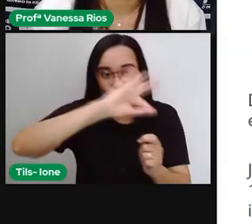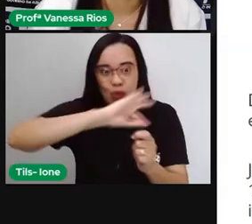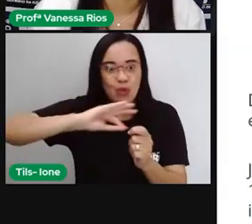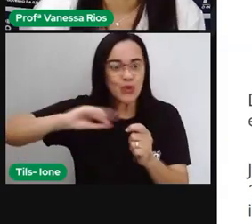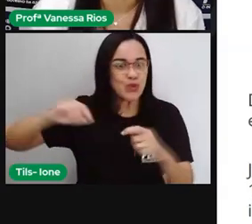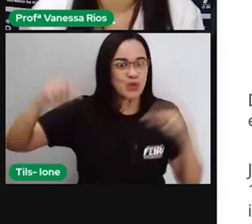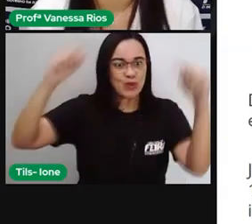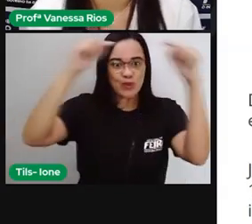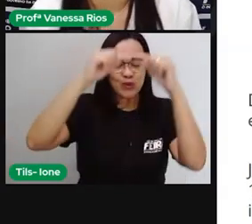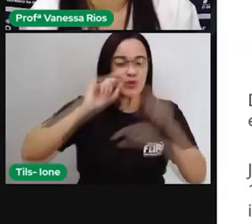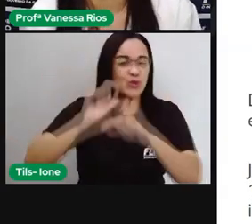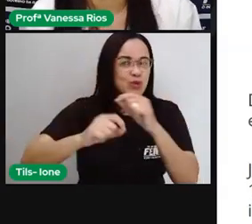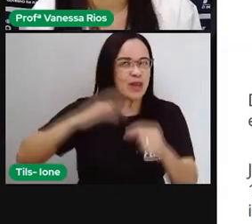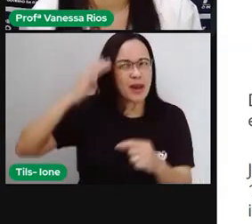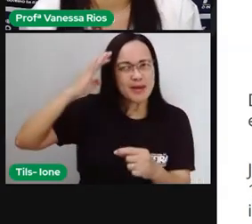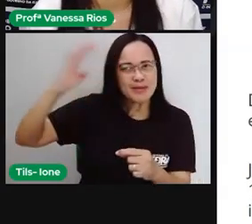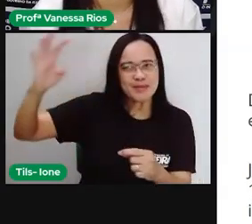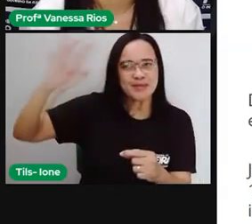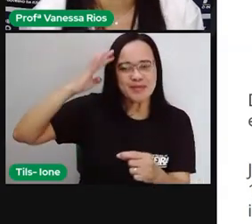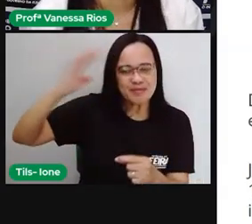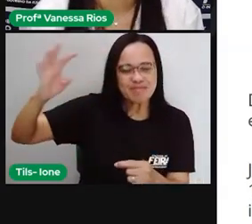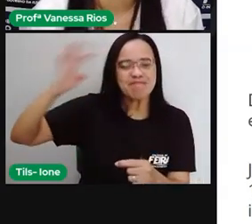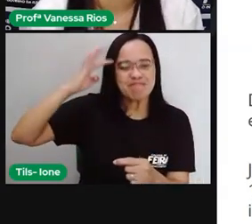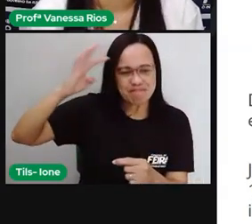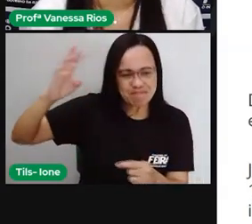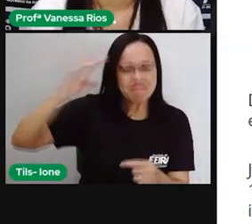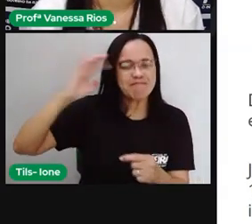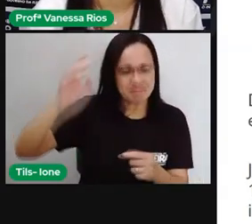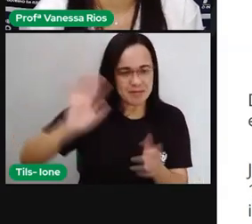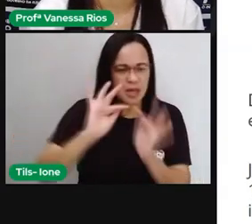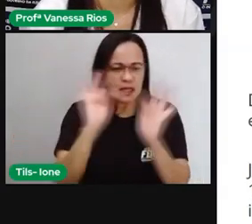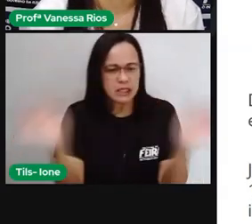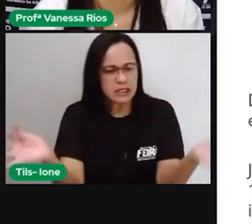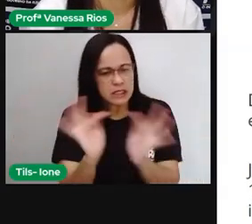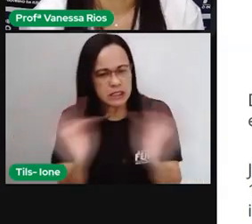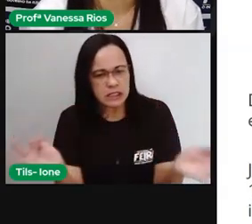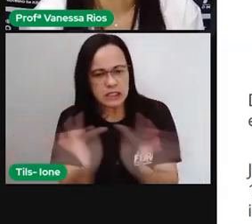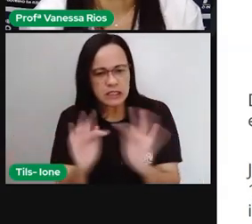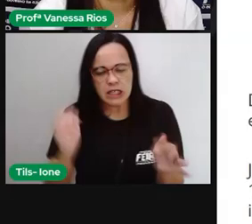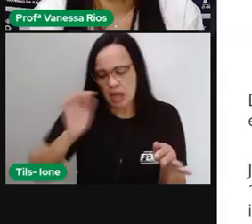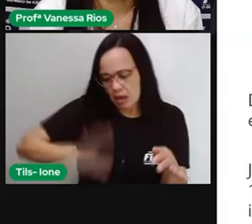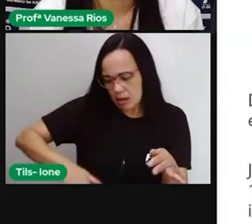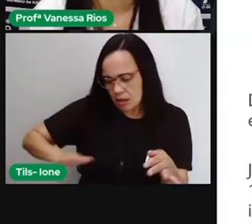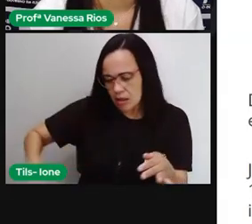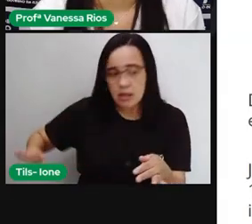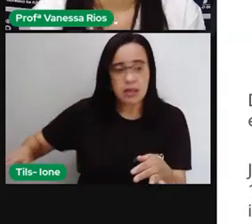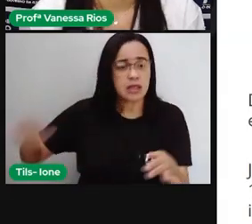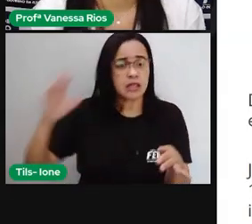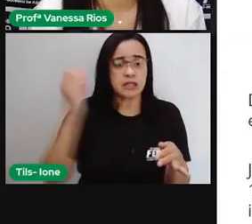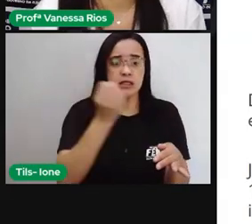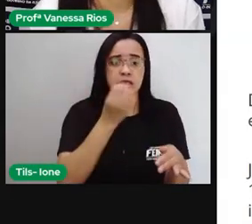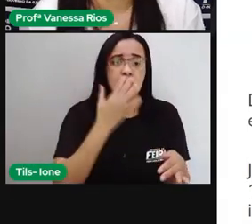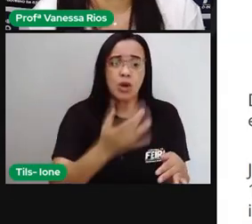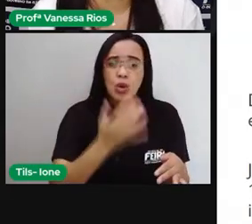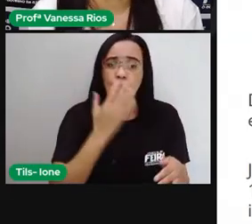imaginação, ao ser criança, aos desenhos simples, ao uso das cores, para as suas obras de